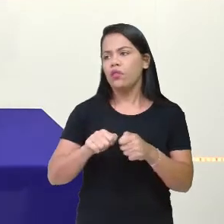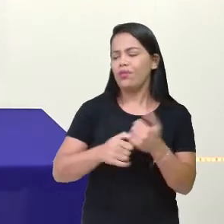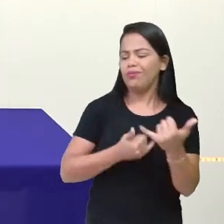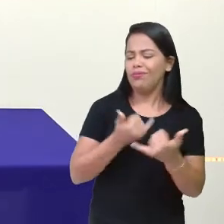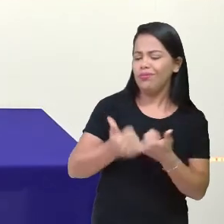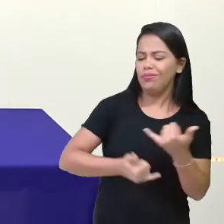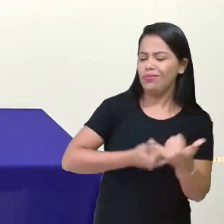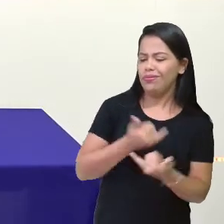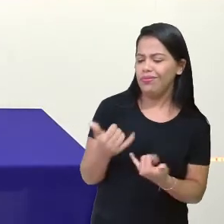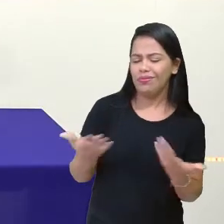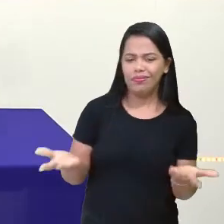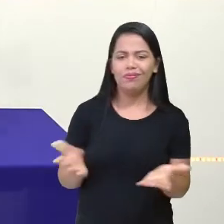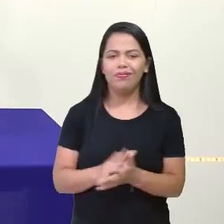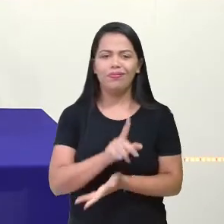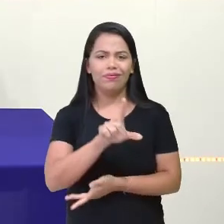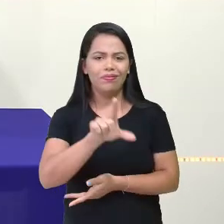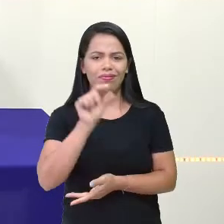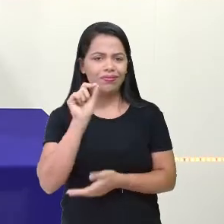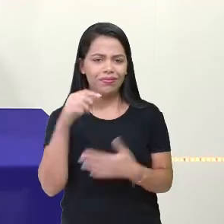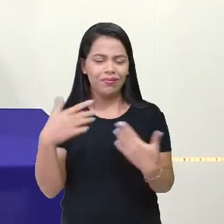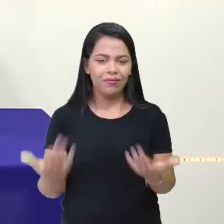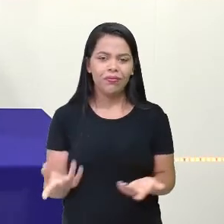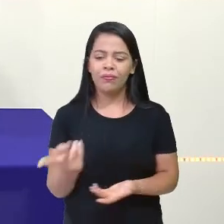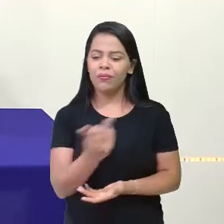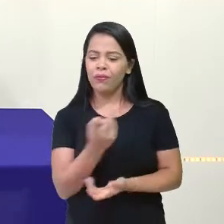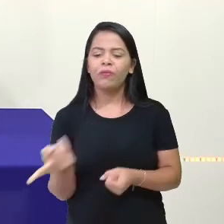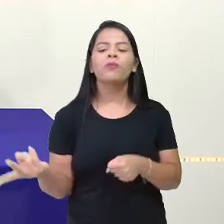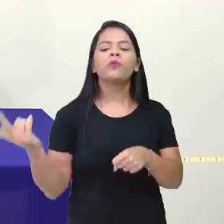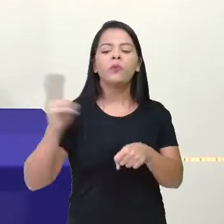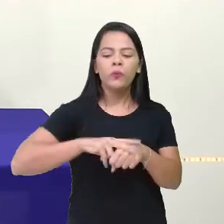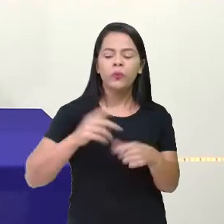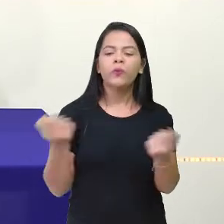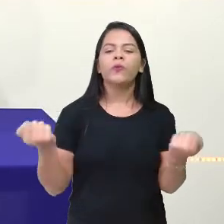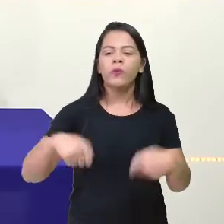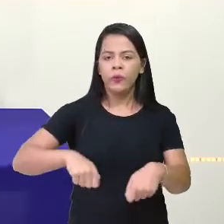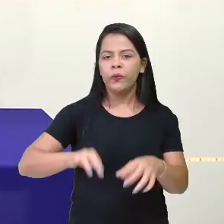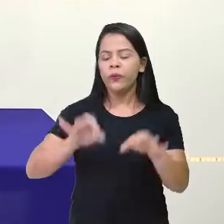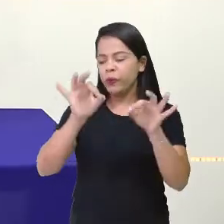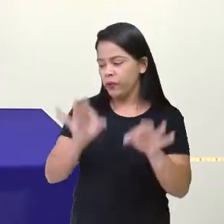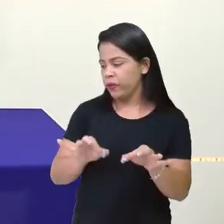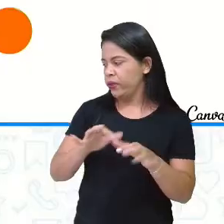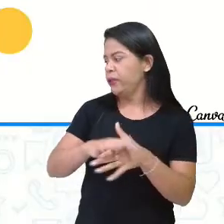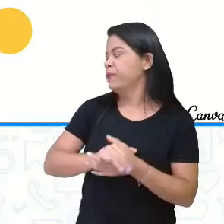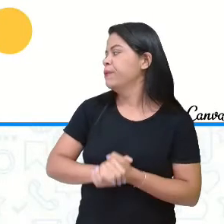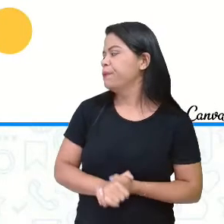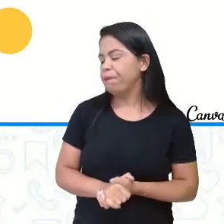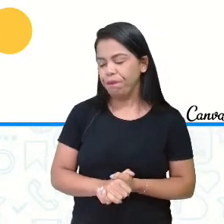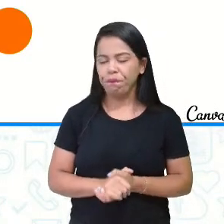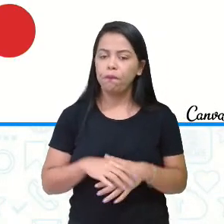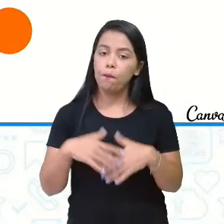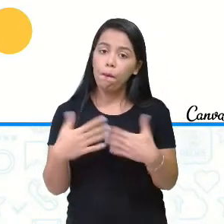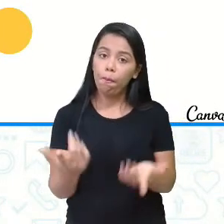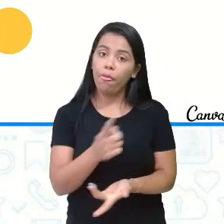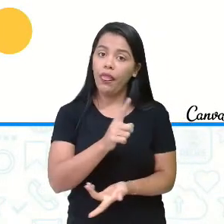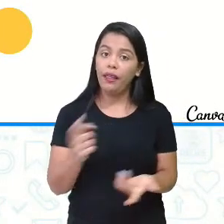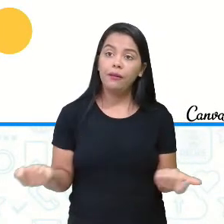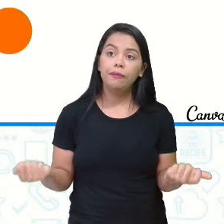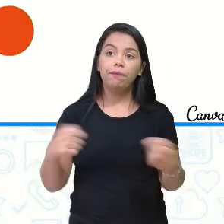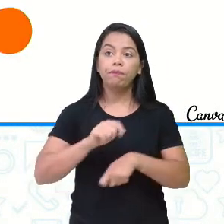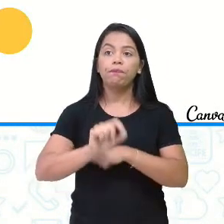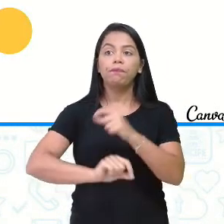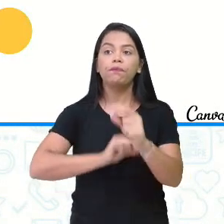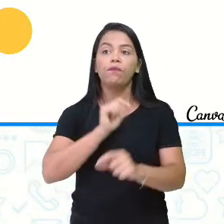Catar com Q? Você escolhe. As duas formas estão corretas, certo? Desde que sejam